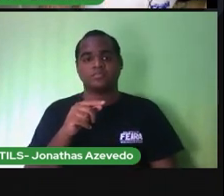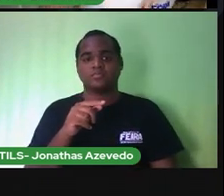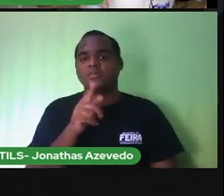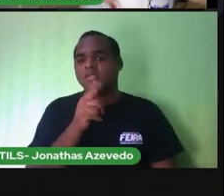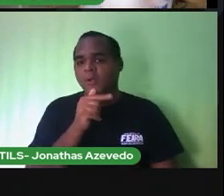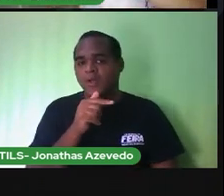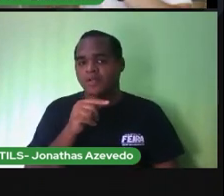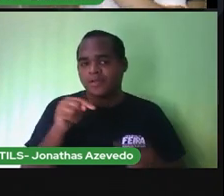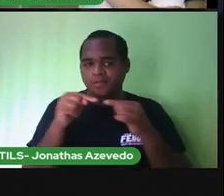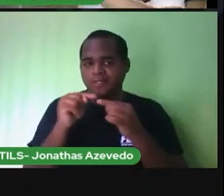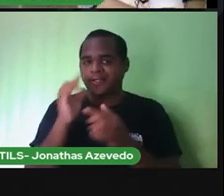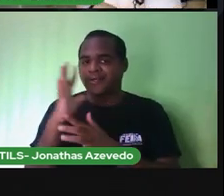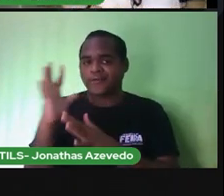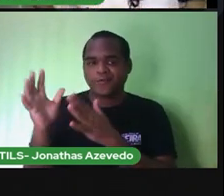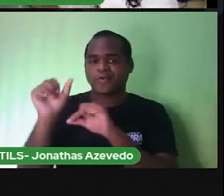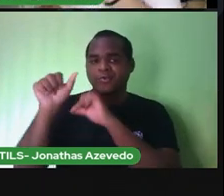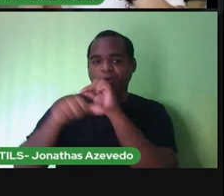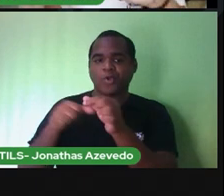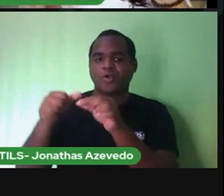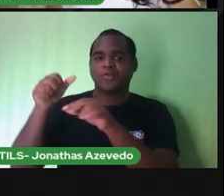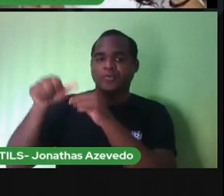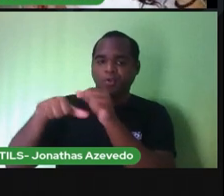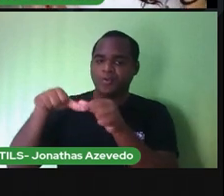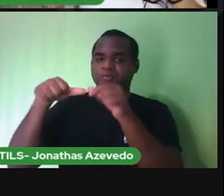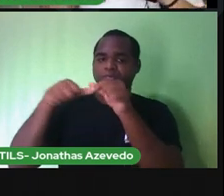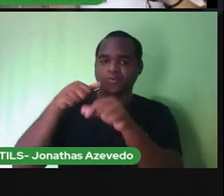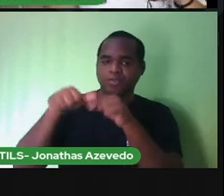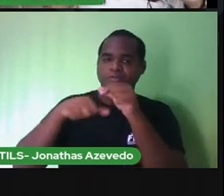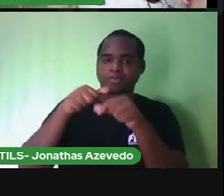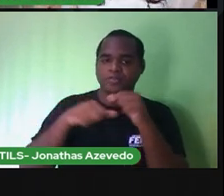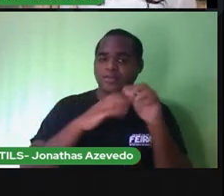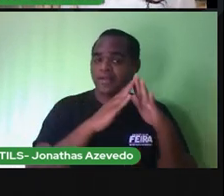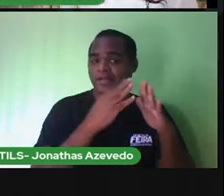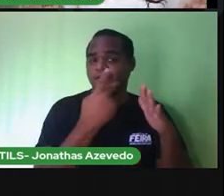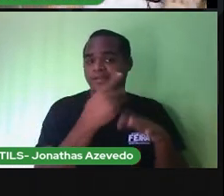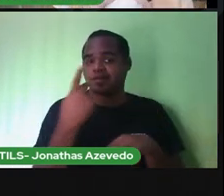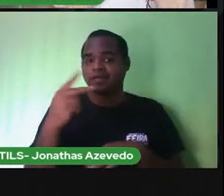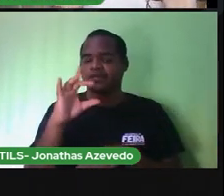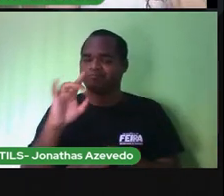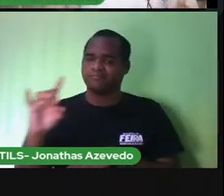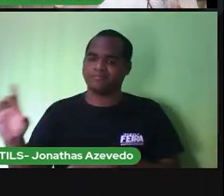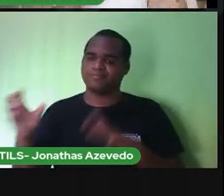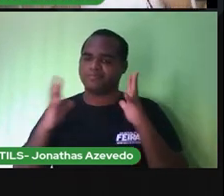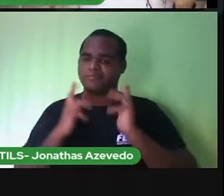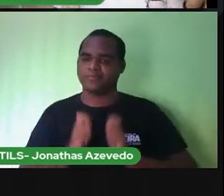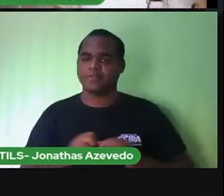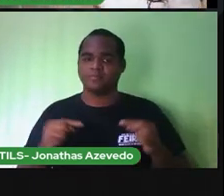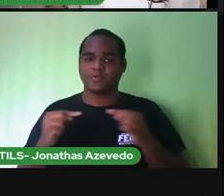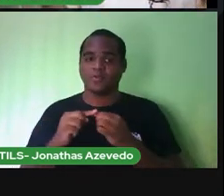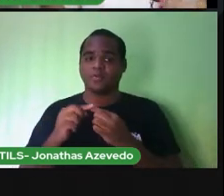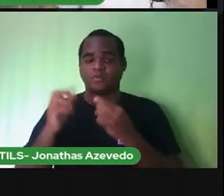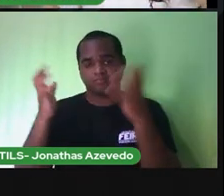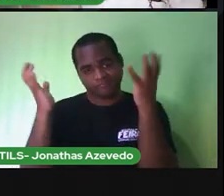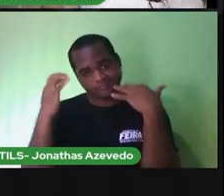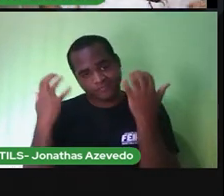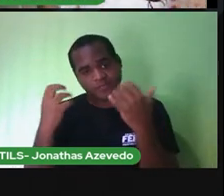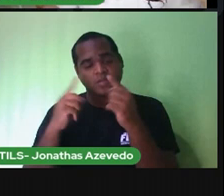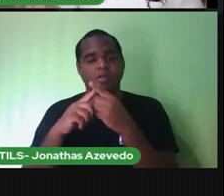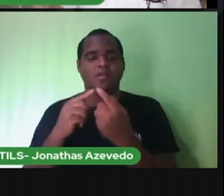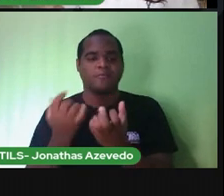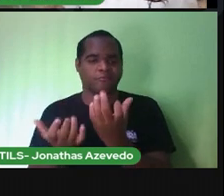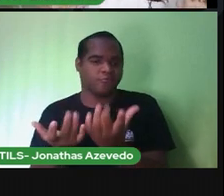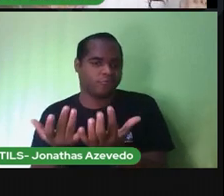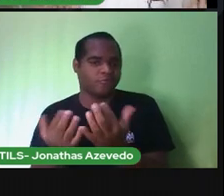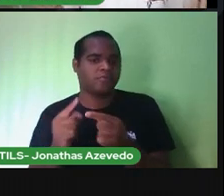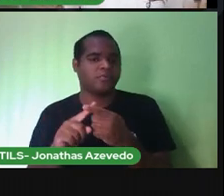natureza passa pelos tratamentos para ir para a casa e para a minha bem limpinha para a gente poder tomar banho cozinhar